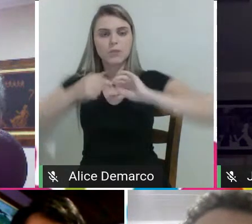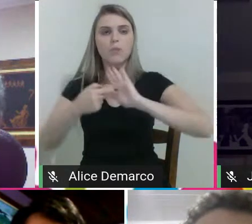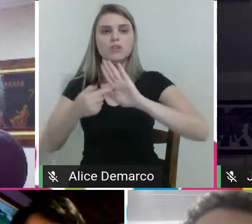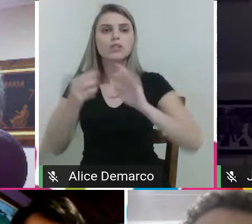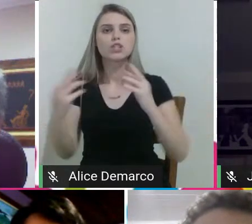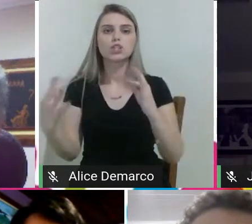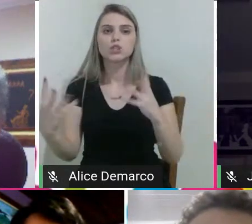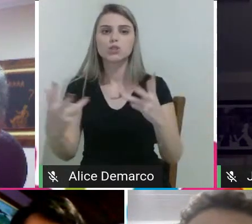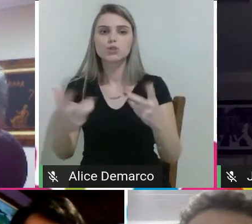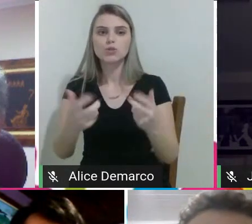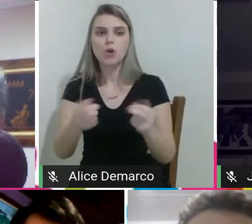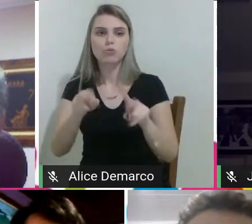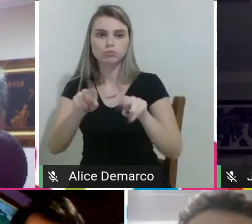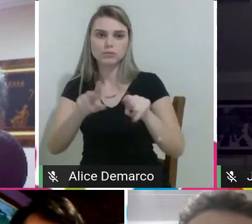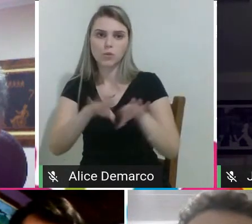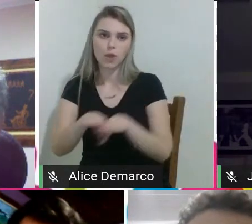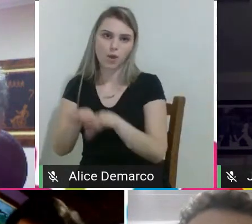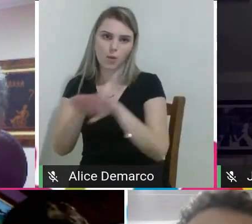Maravilha!